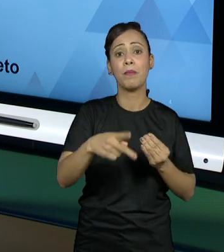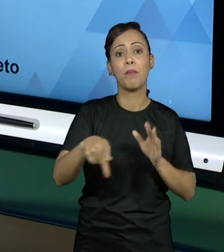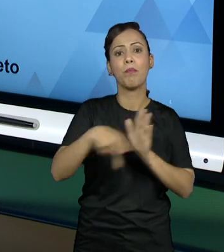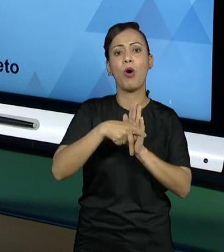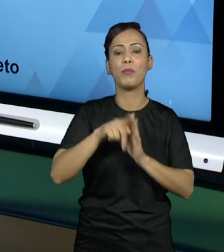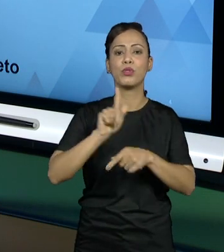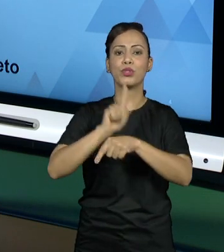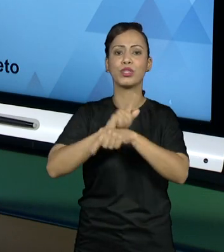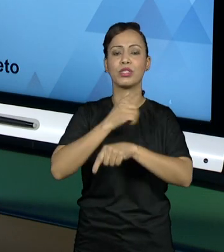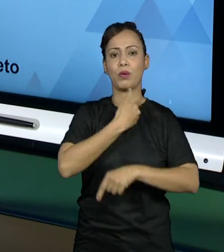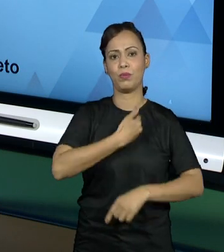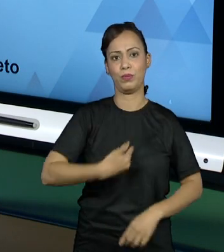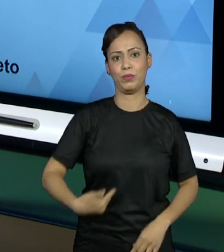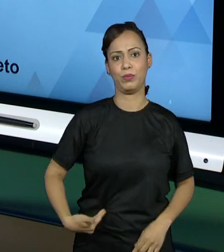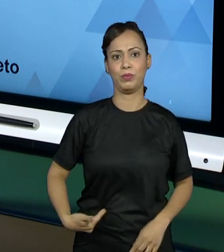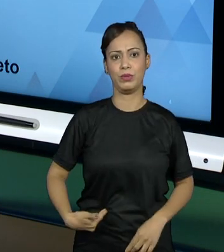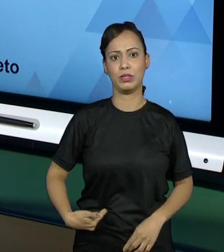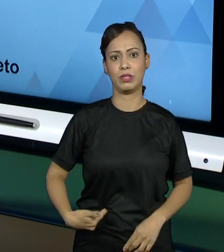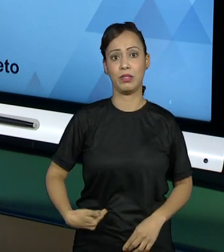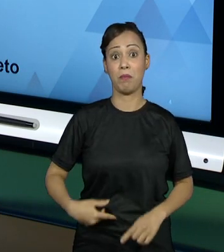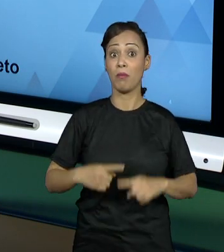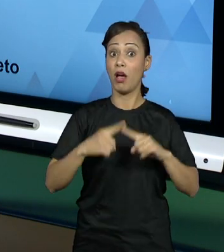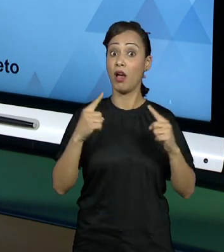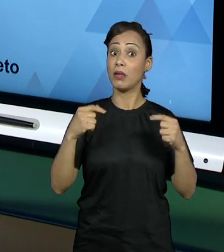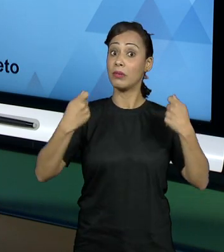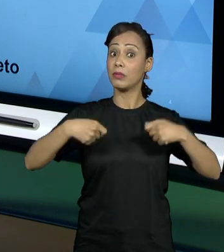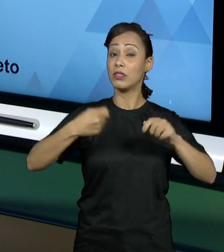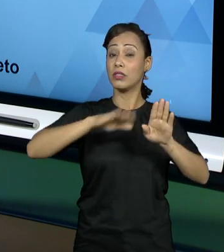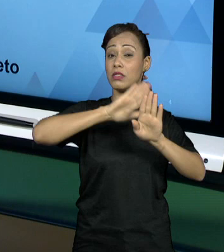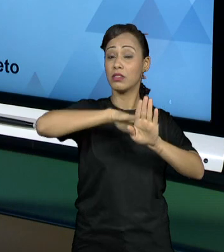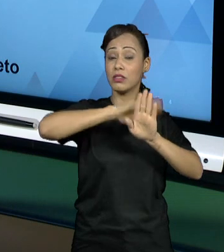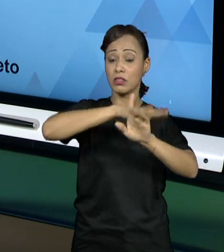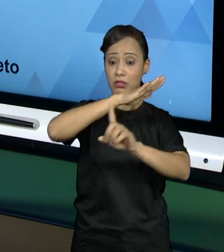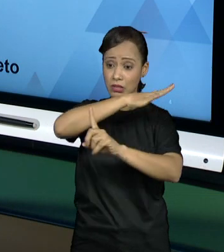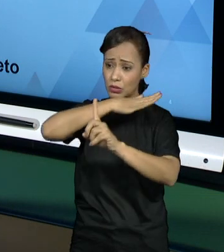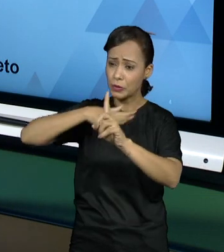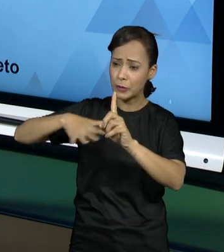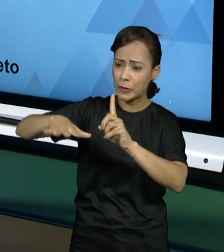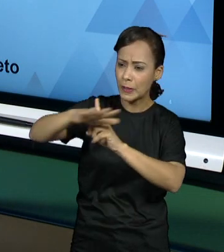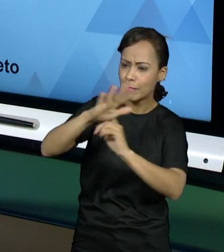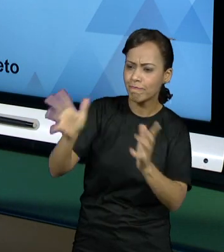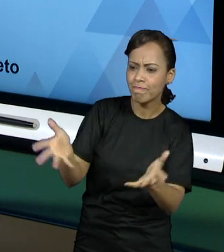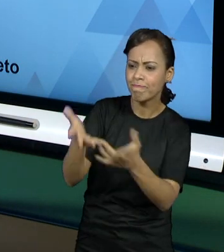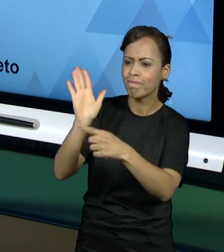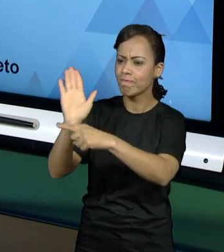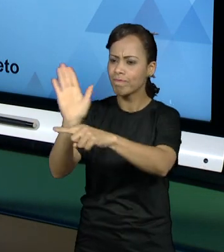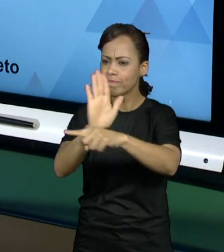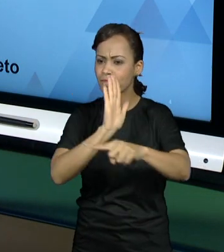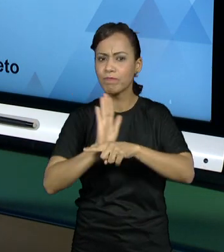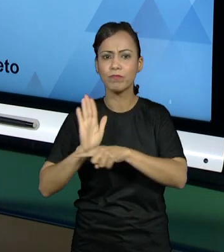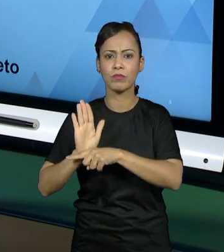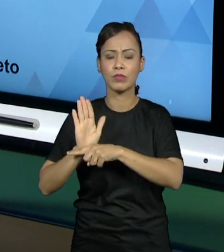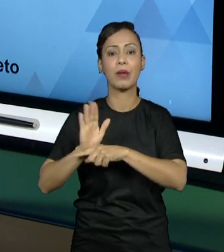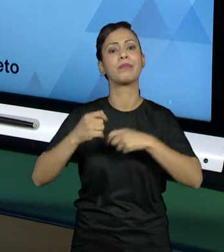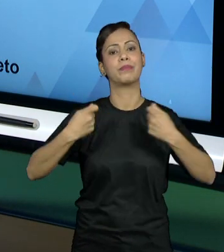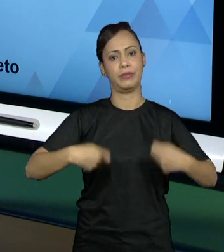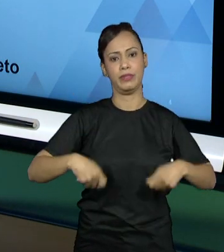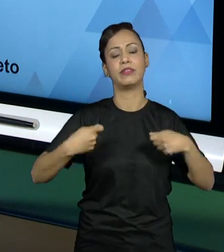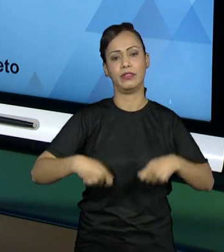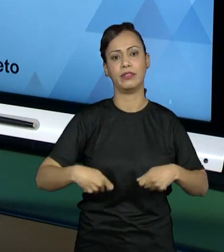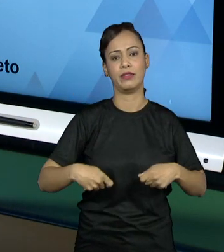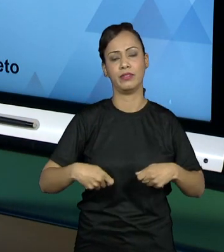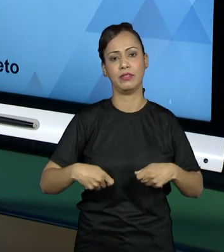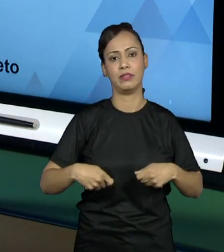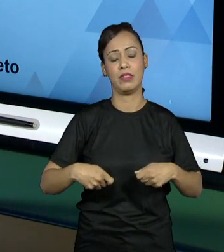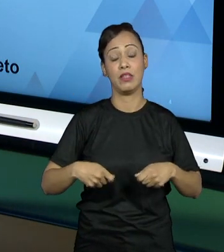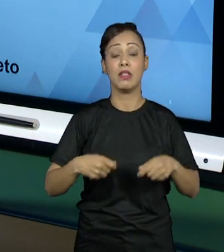pública, que ele traga algum benefício para a sociedade, para o órgão onde você trabalha. E